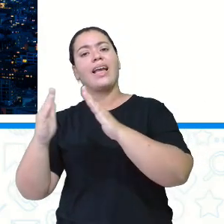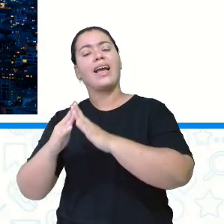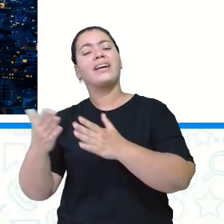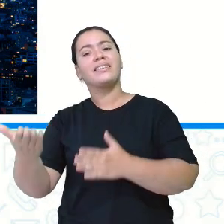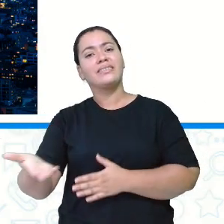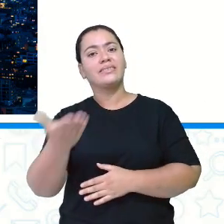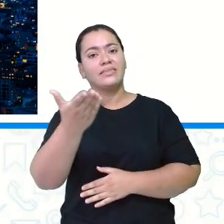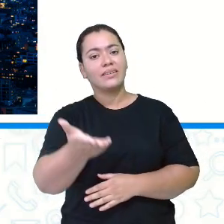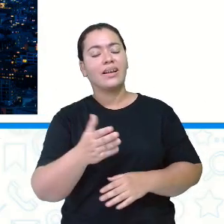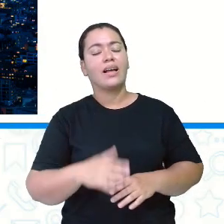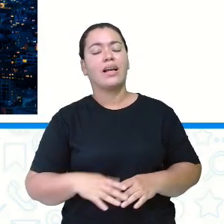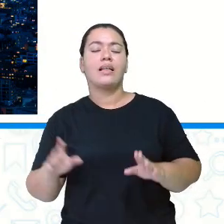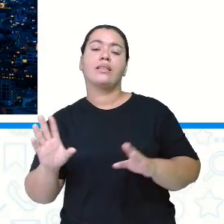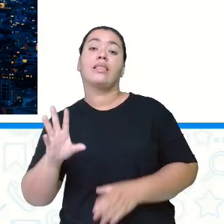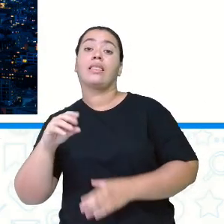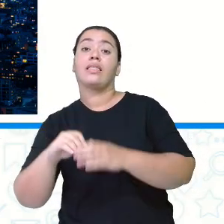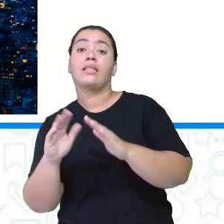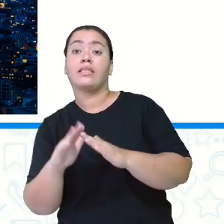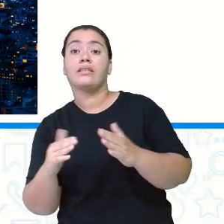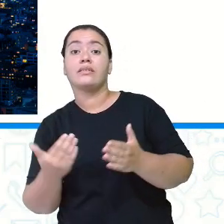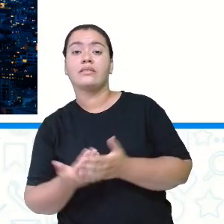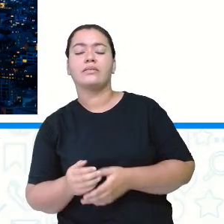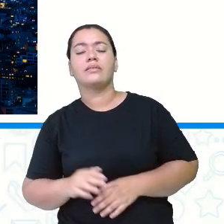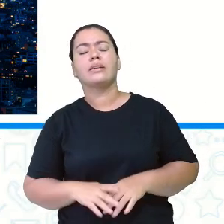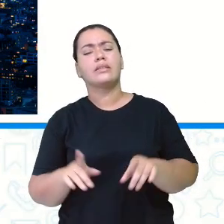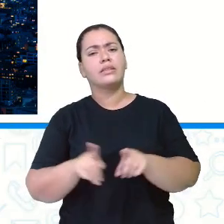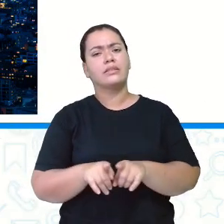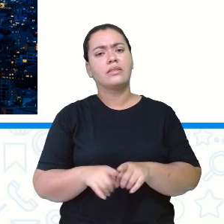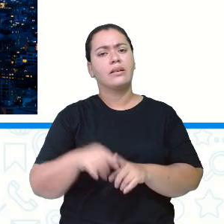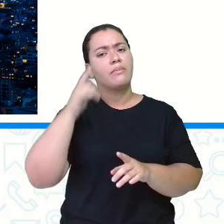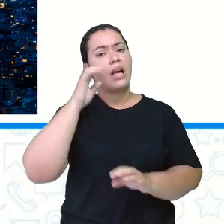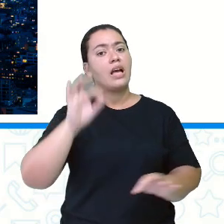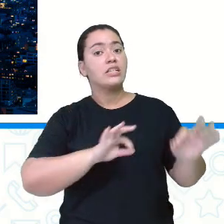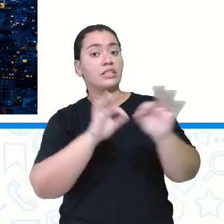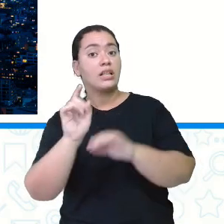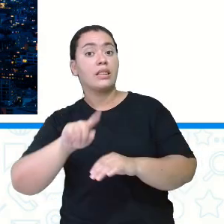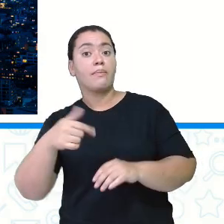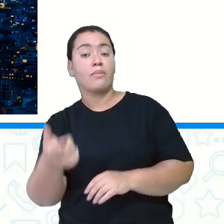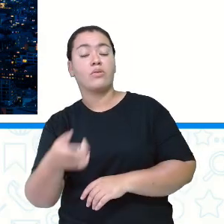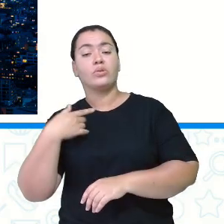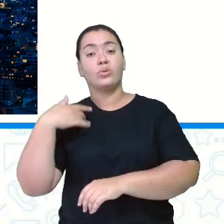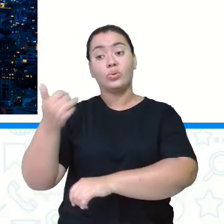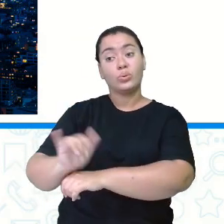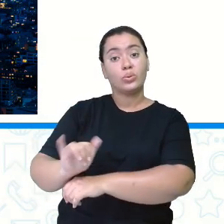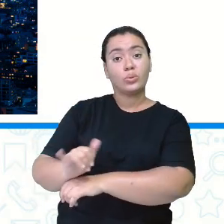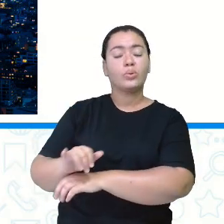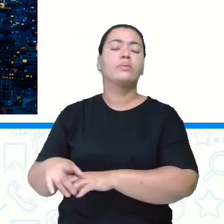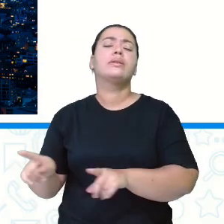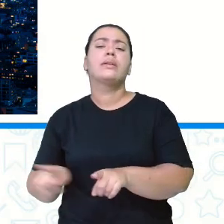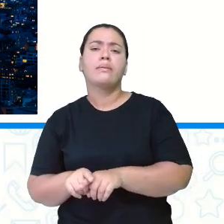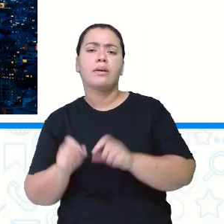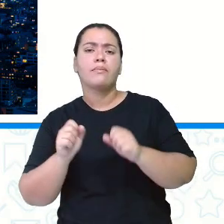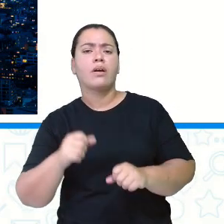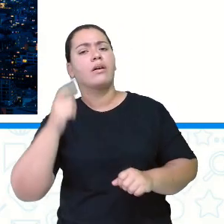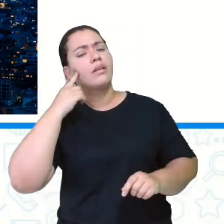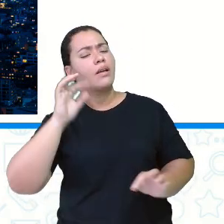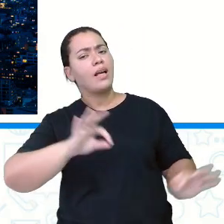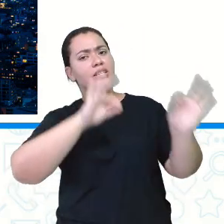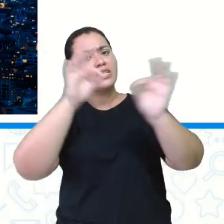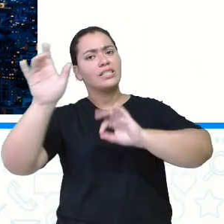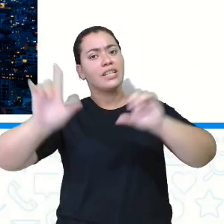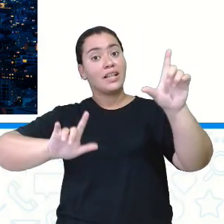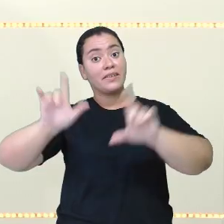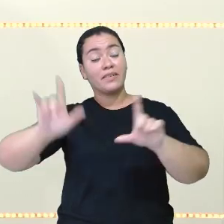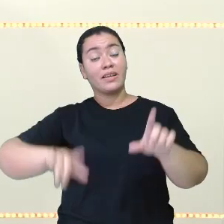onde vocês podem assistir na escola, vocês podem assistir depois, através do canal do YouTube, podem assistir pela TV e tudo isso